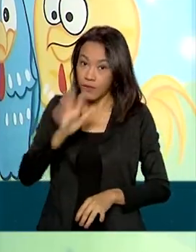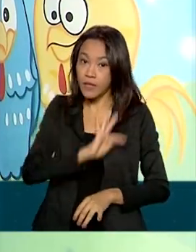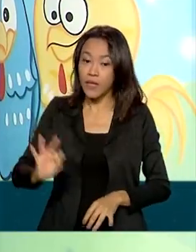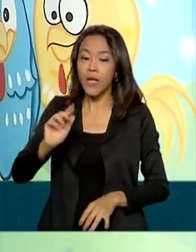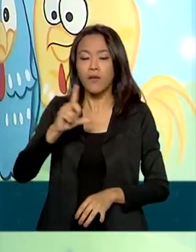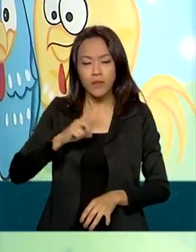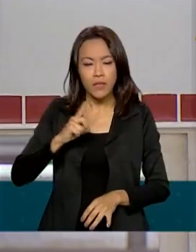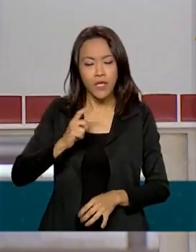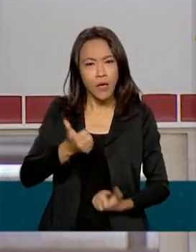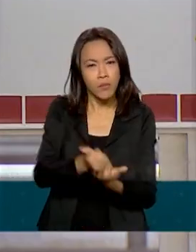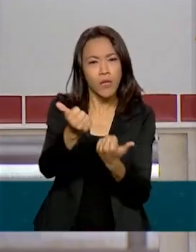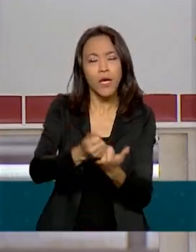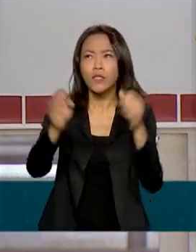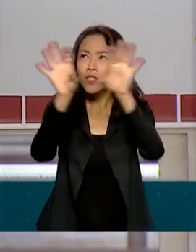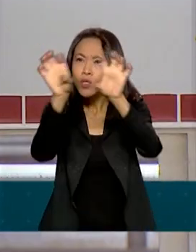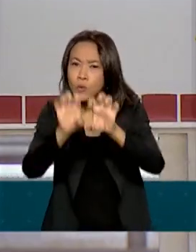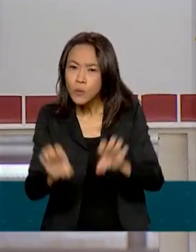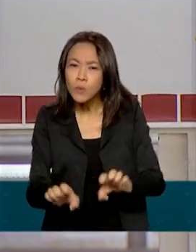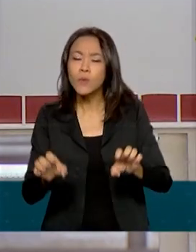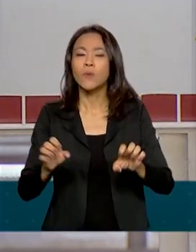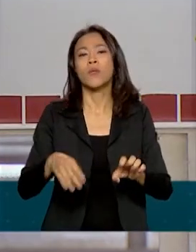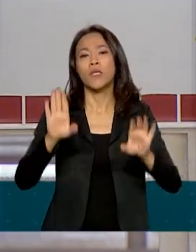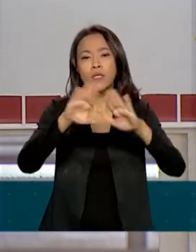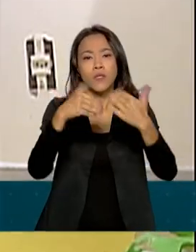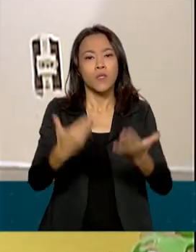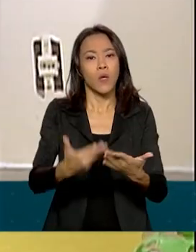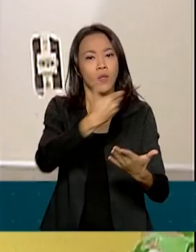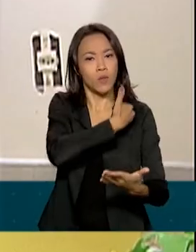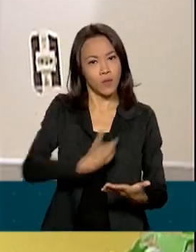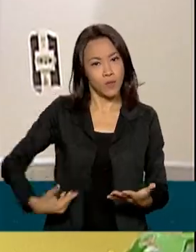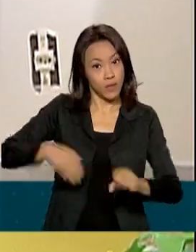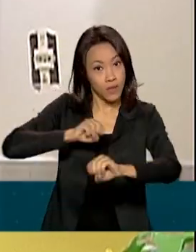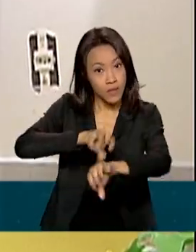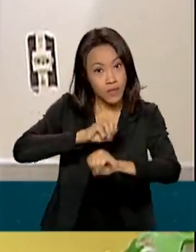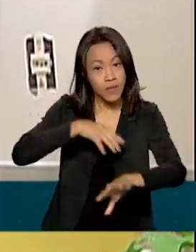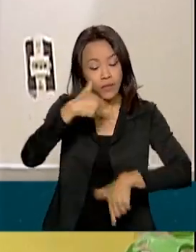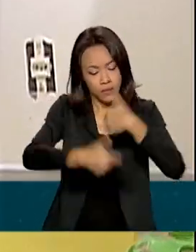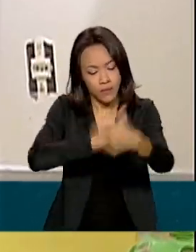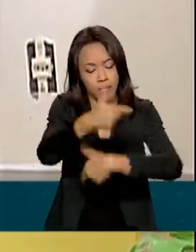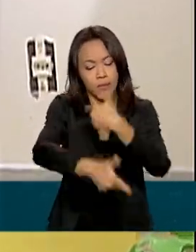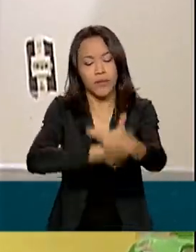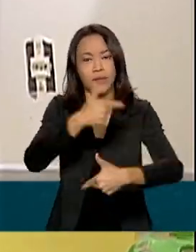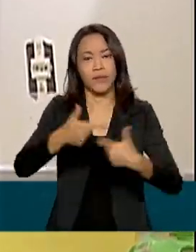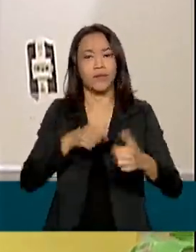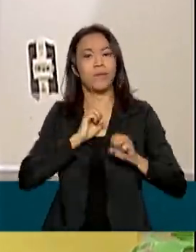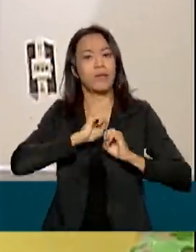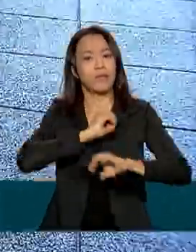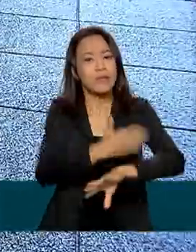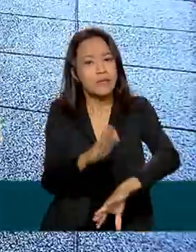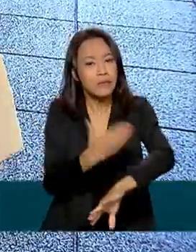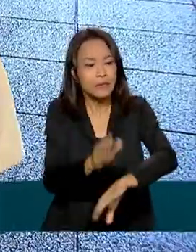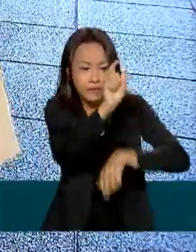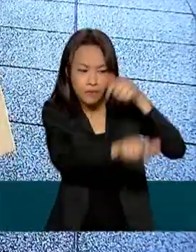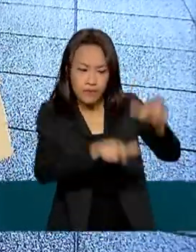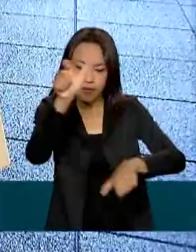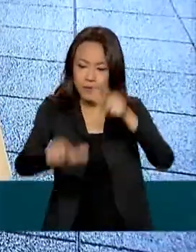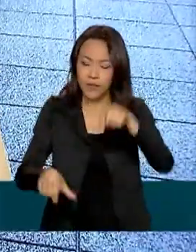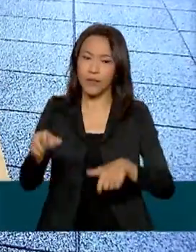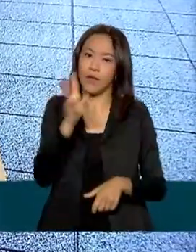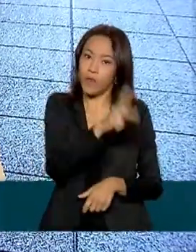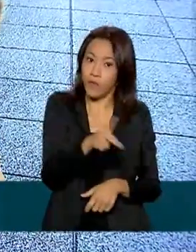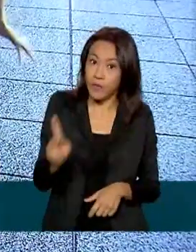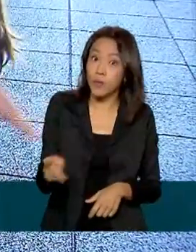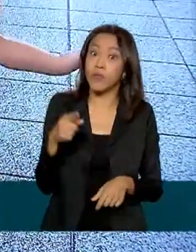em infraestrutura, nas instituições públicas de ensino e trabalhando para qualificar os professores e ampliar a